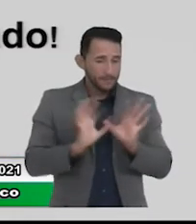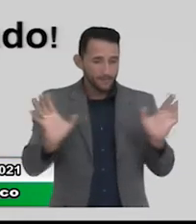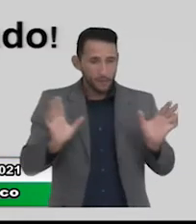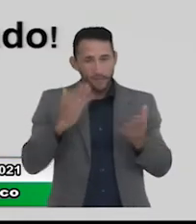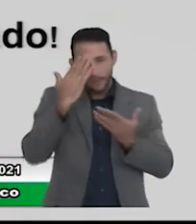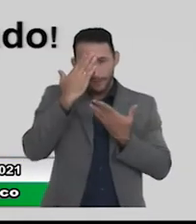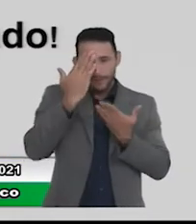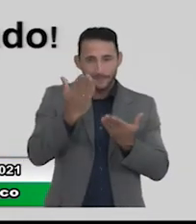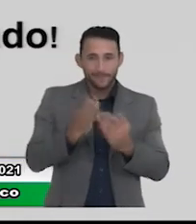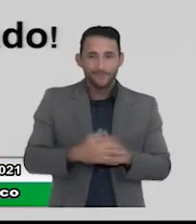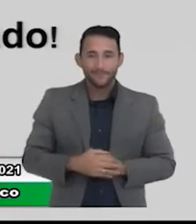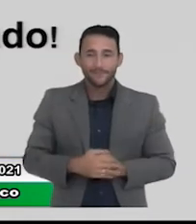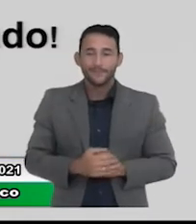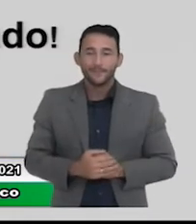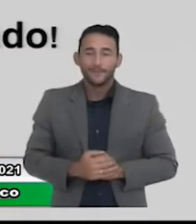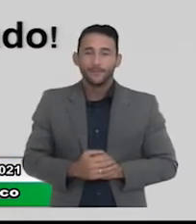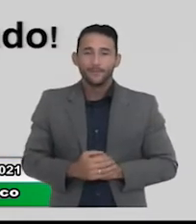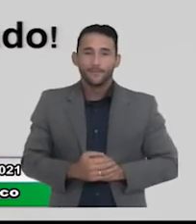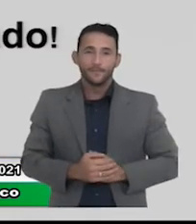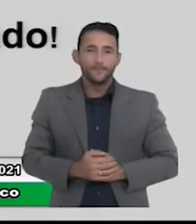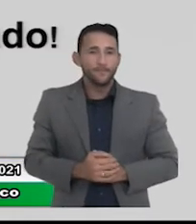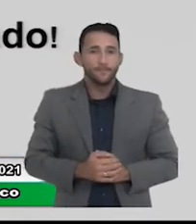muito